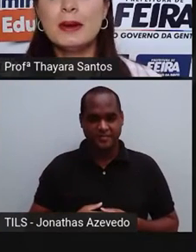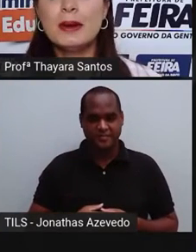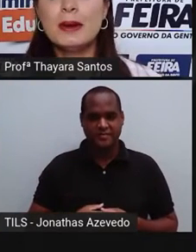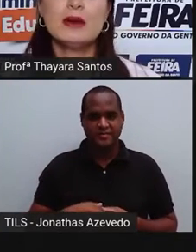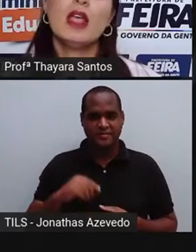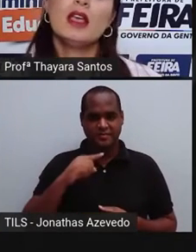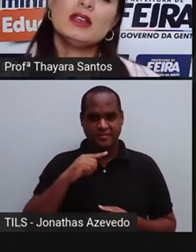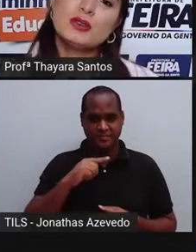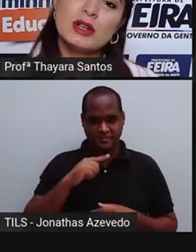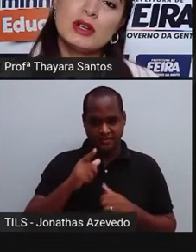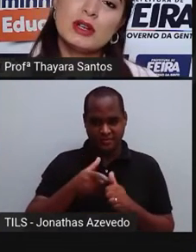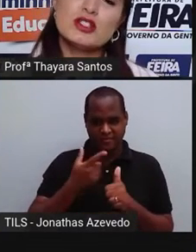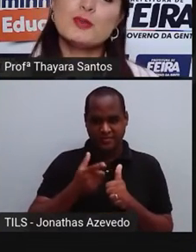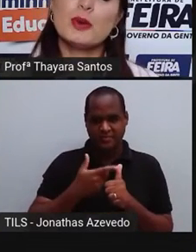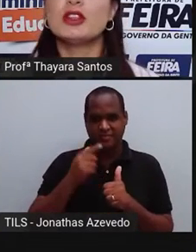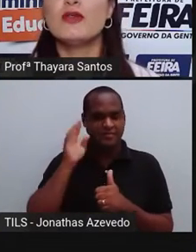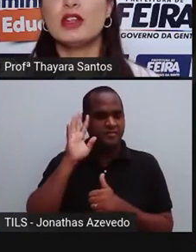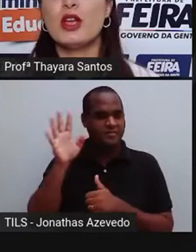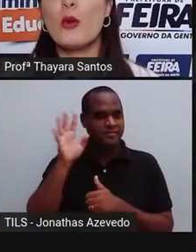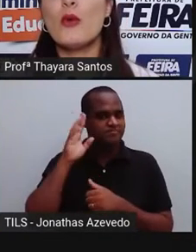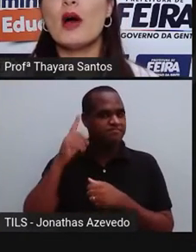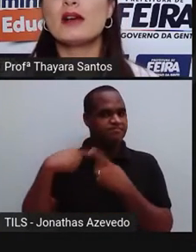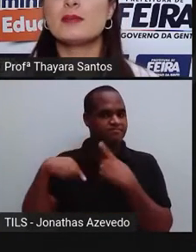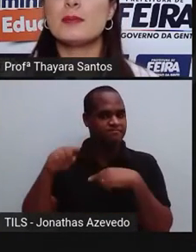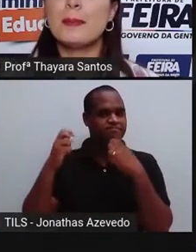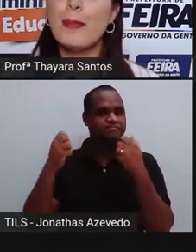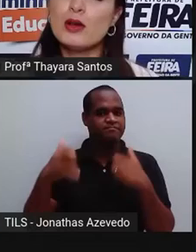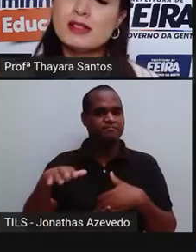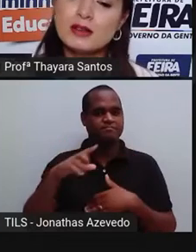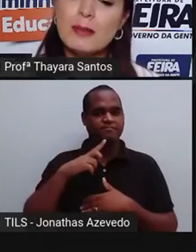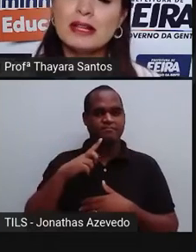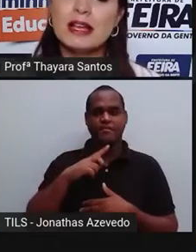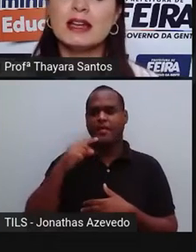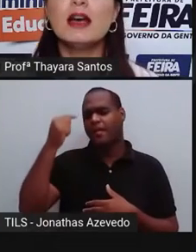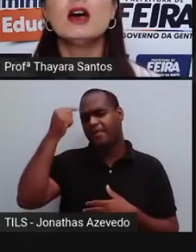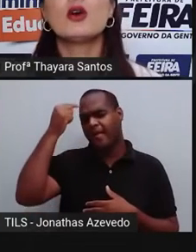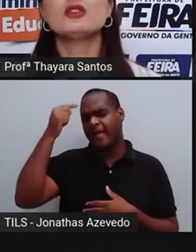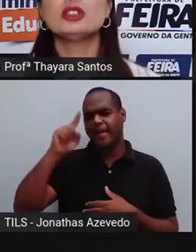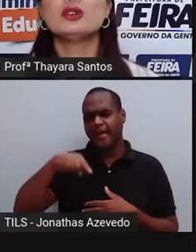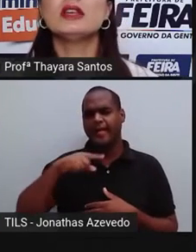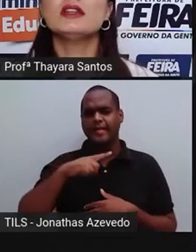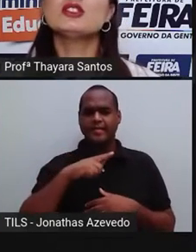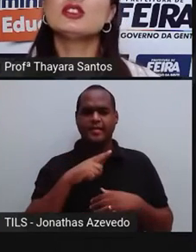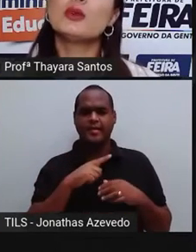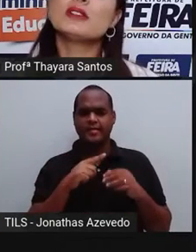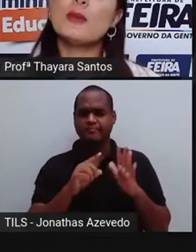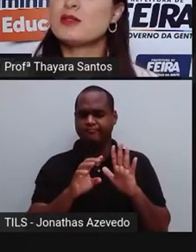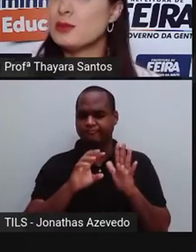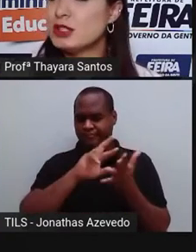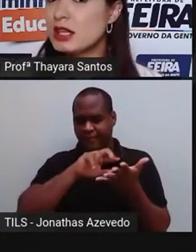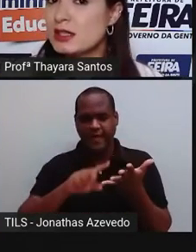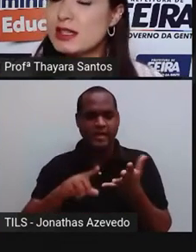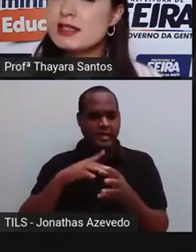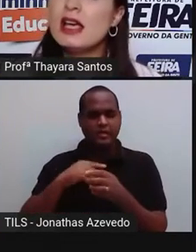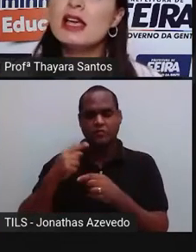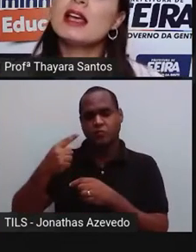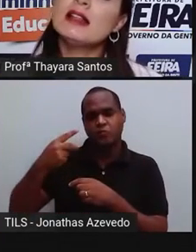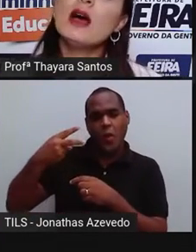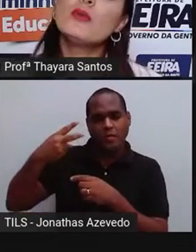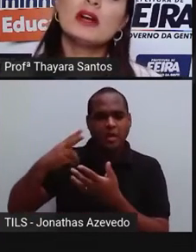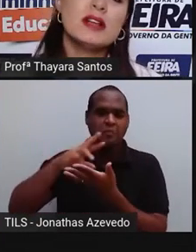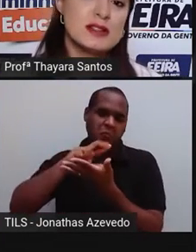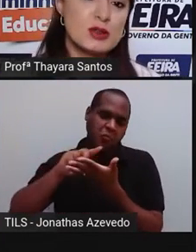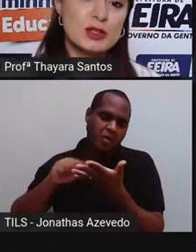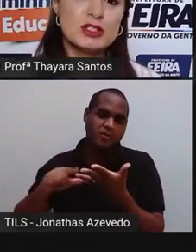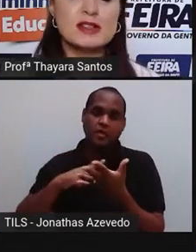Primeiro, que mistura a gente pode definir como uma porção da matéria constituída de duas ou mais substâncias e